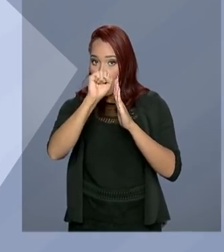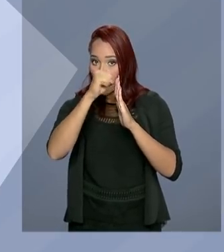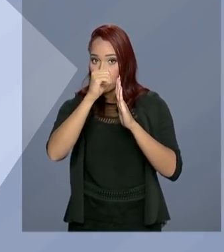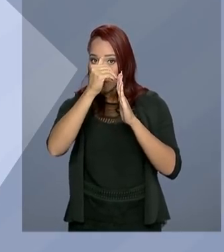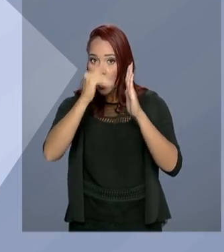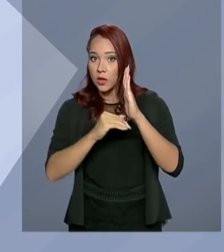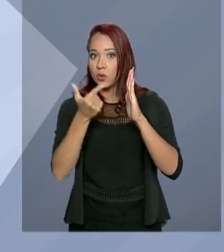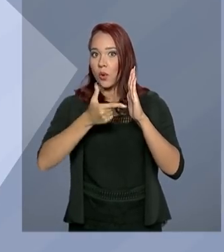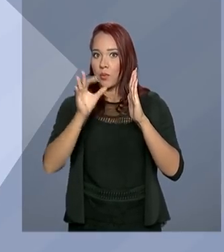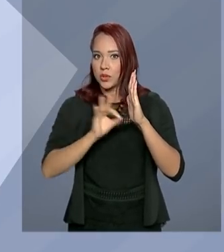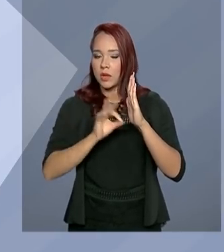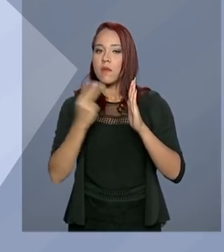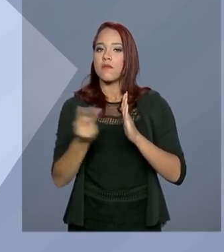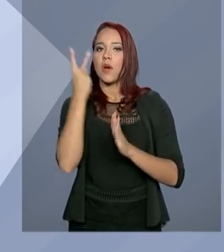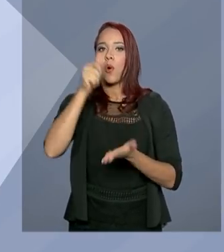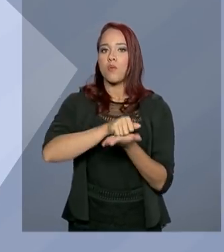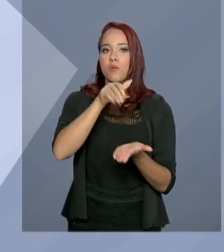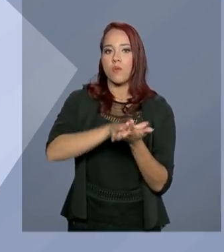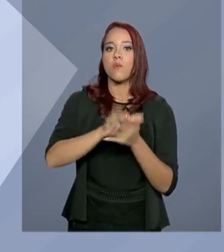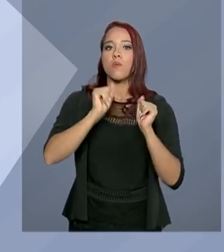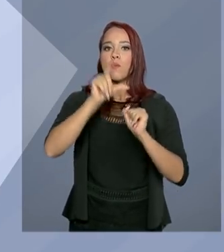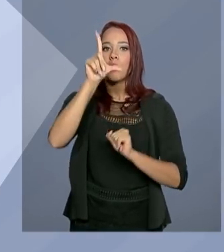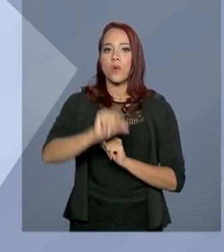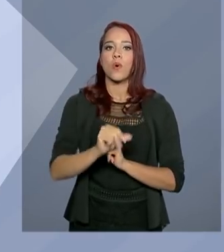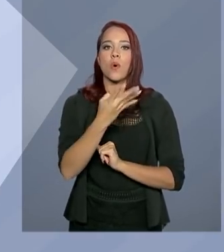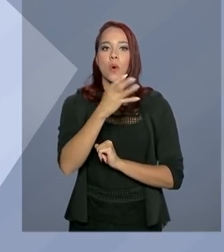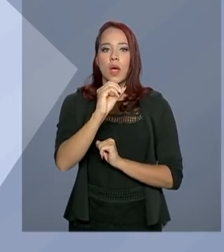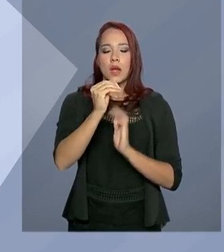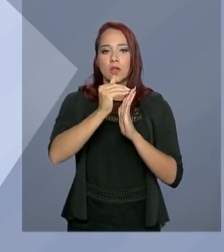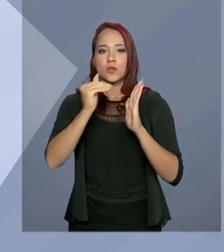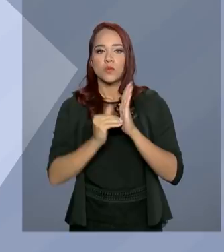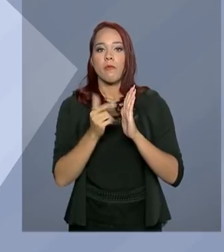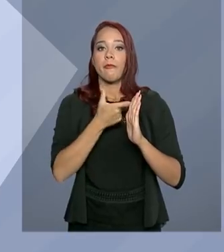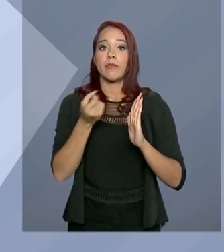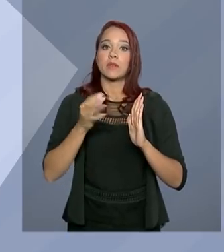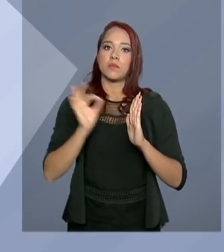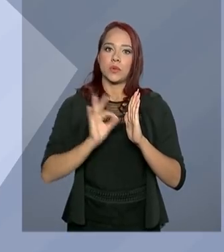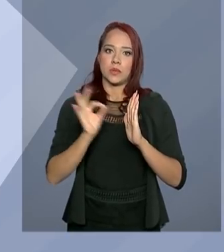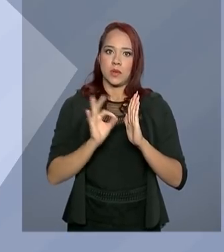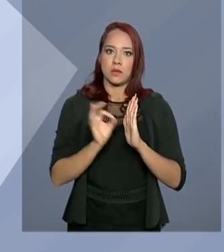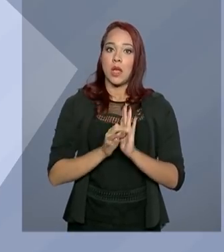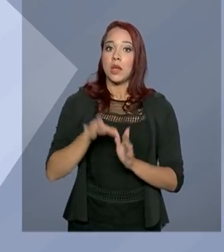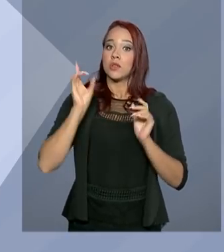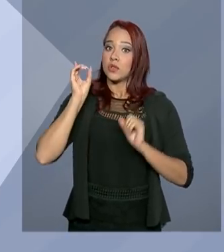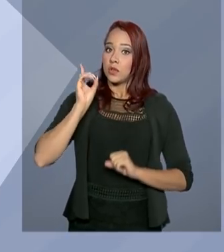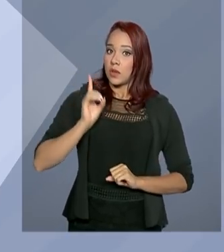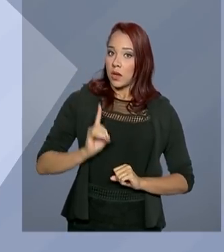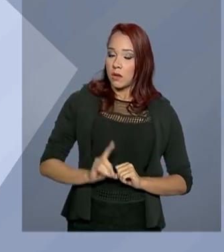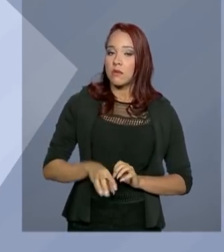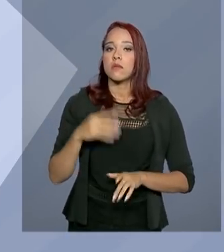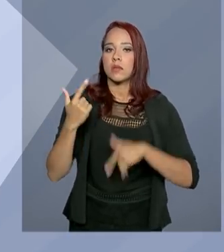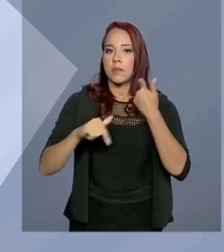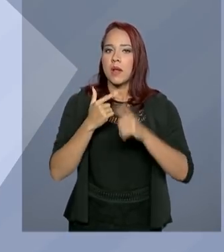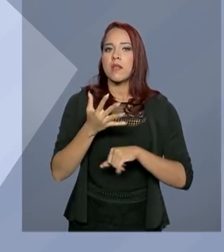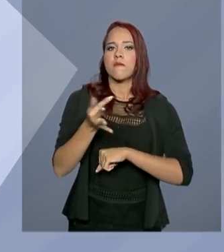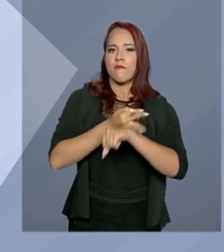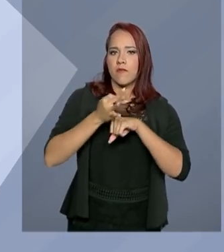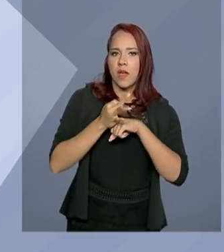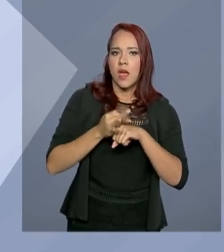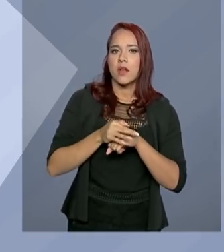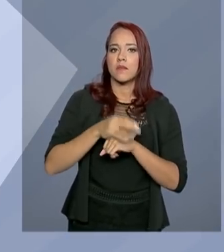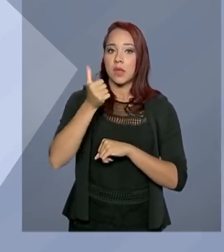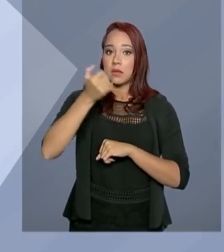e o valor da multa poderá ser reduzido de 40% para 20%. Direitos trabalhistas, como férias e o